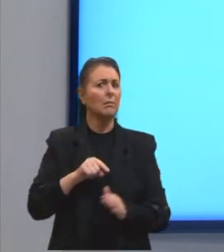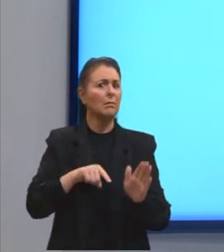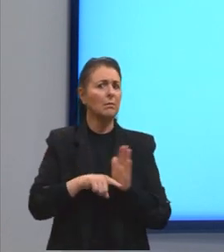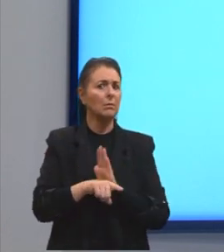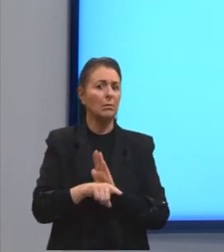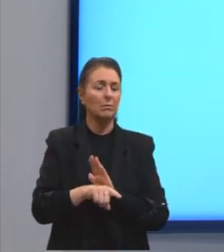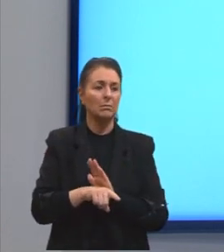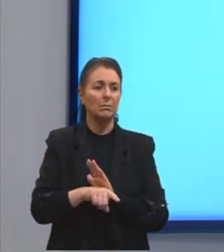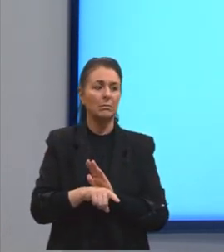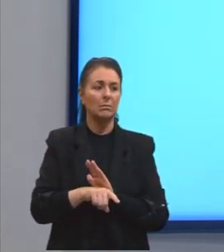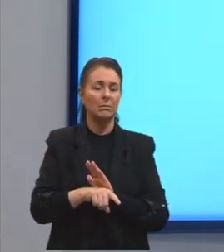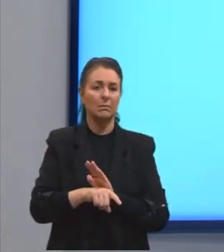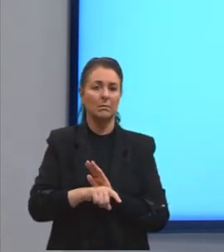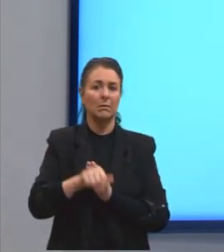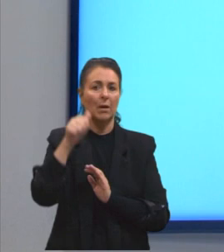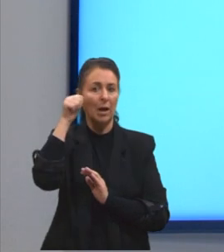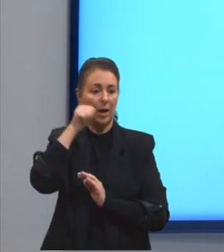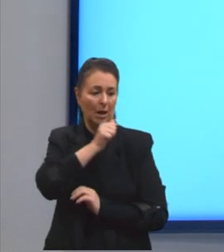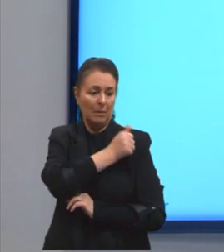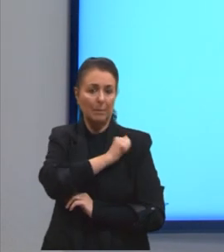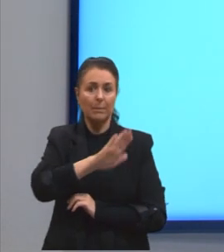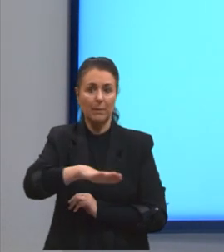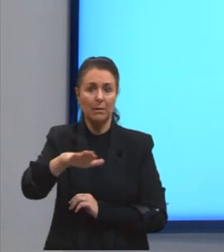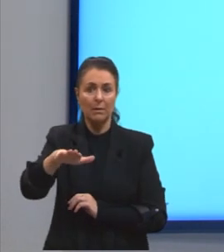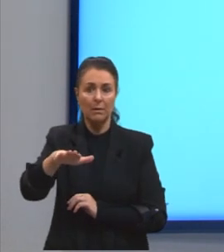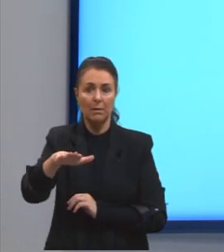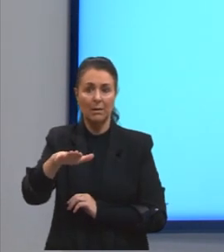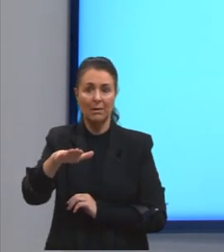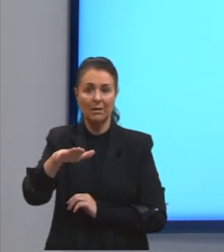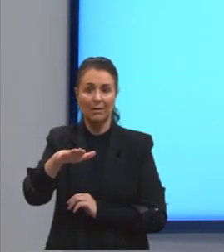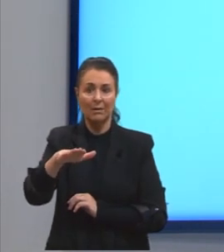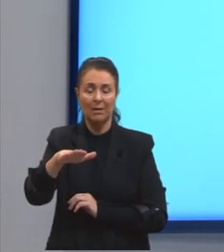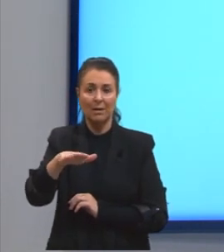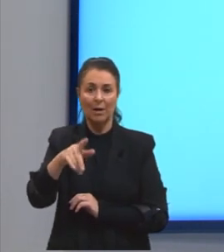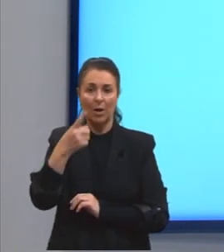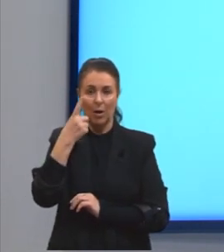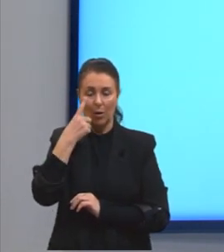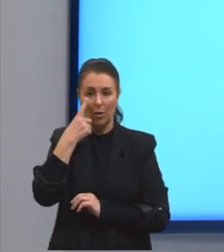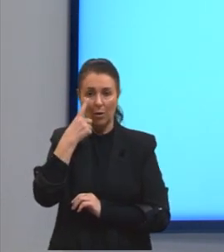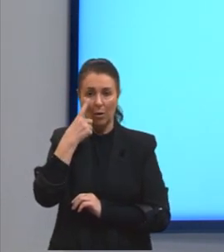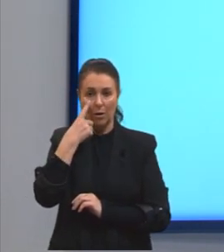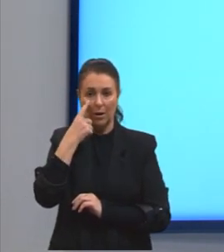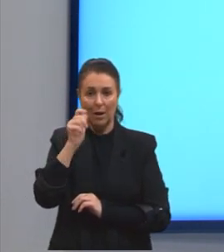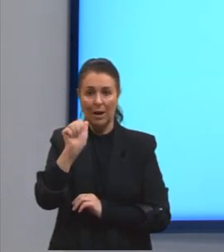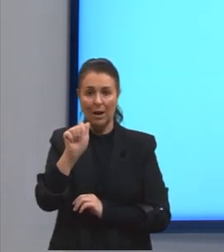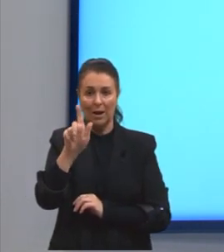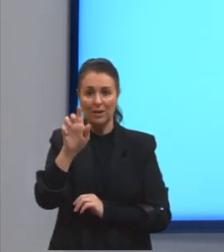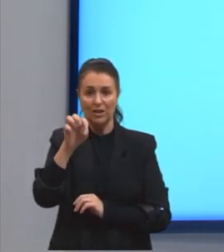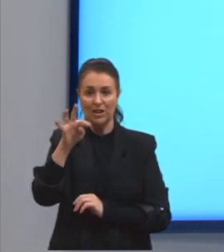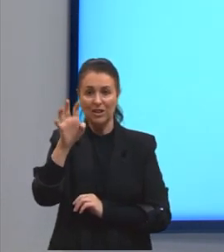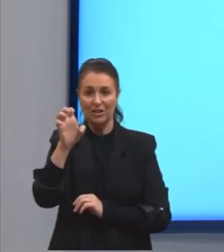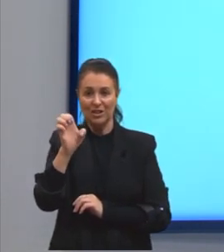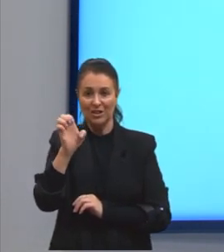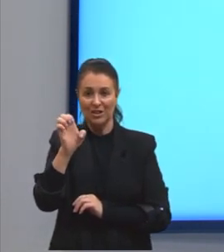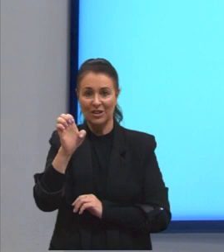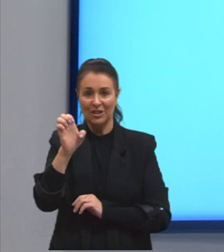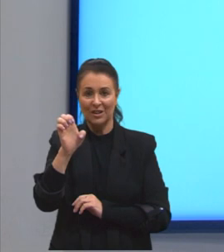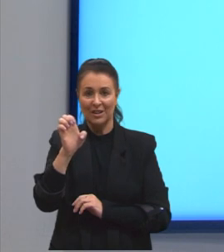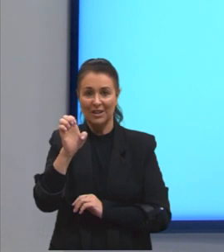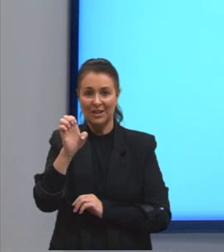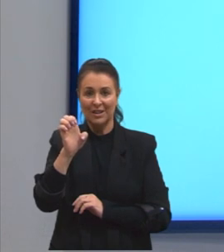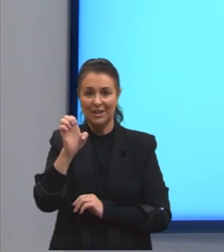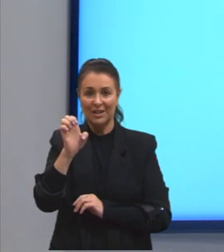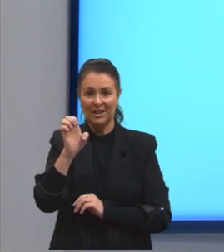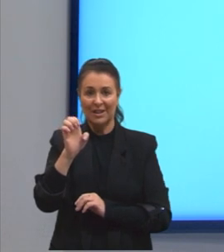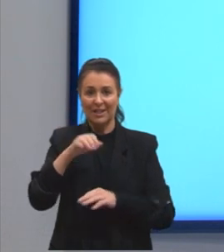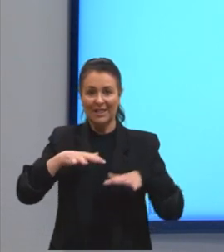A aluna. Então, olhem aqui. Agente da ação. Olhem